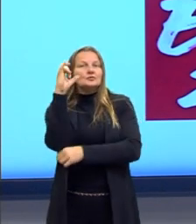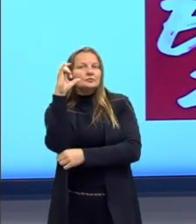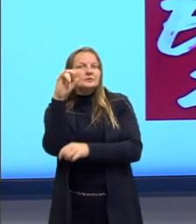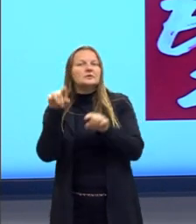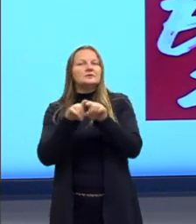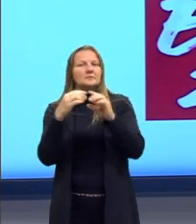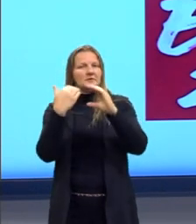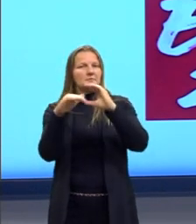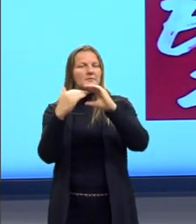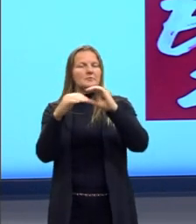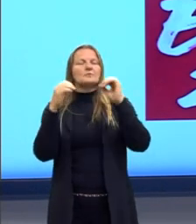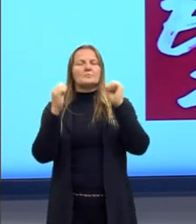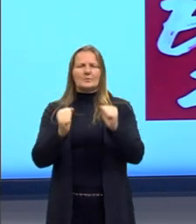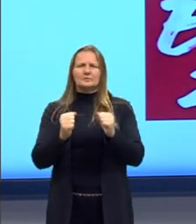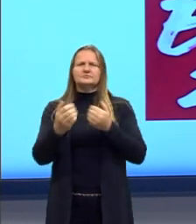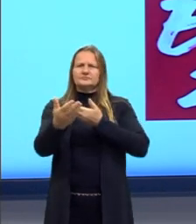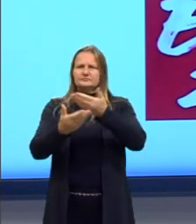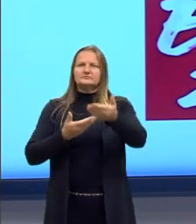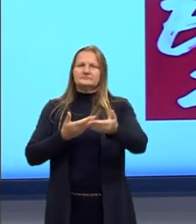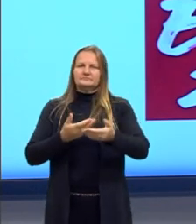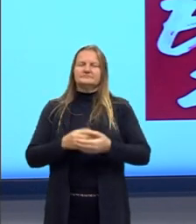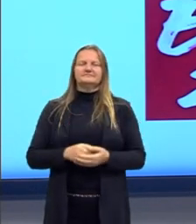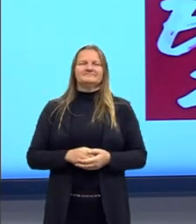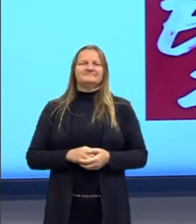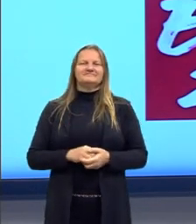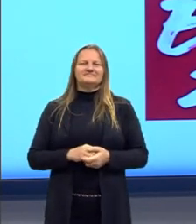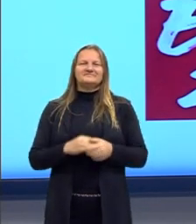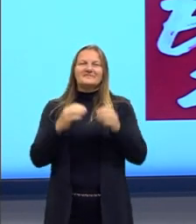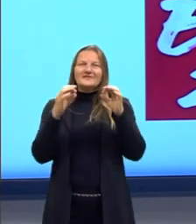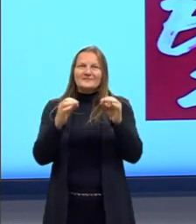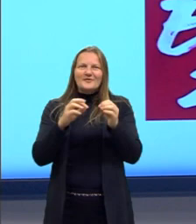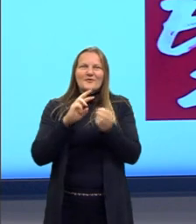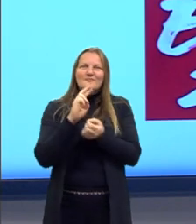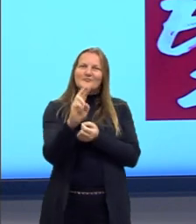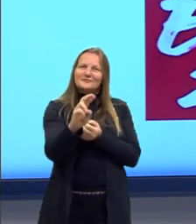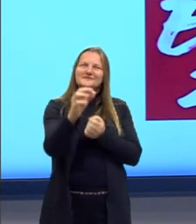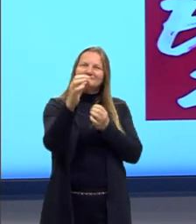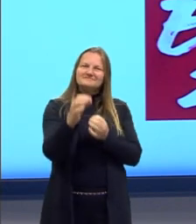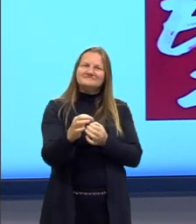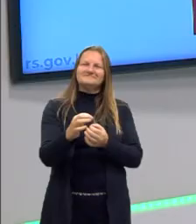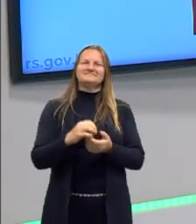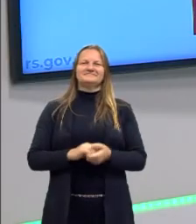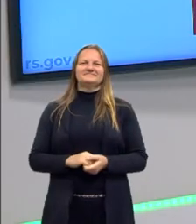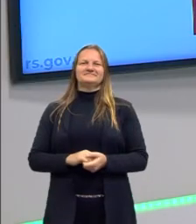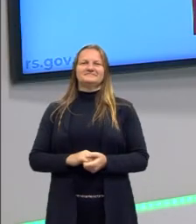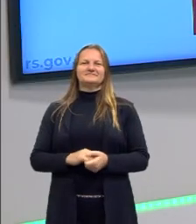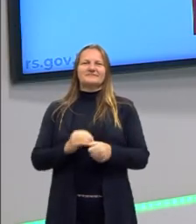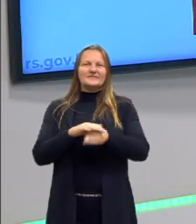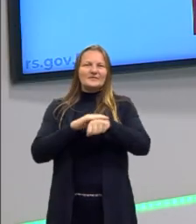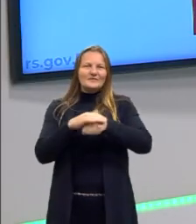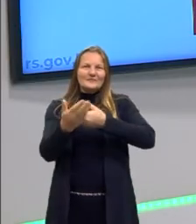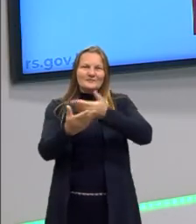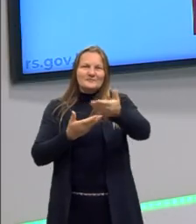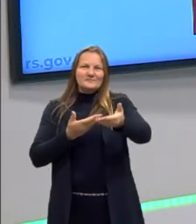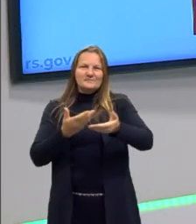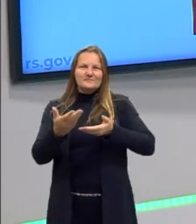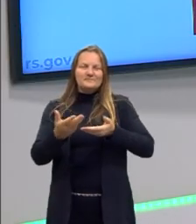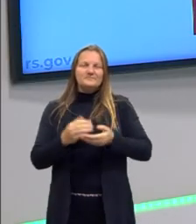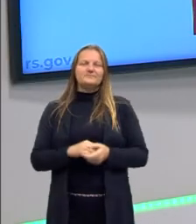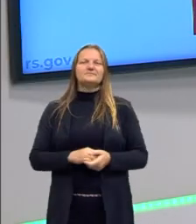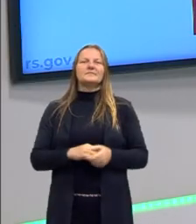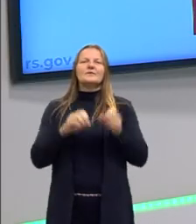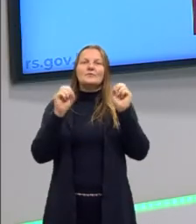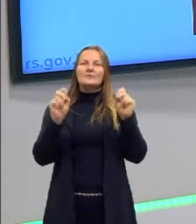o meu e-mail, pode me mandar o e-mail aí, com certeza, e te responder, nós vamos atender o seu pedido, ok?